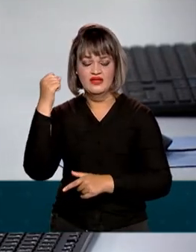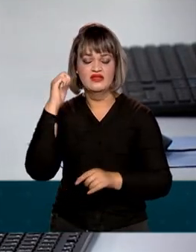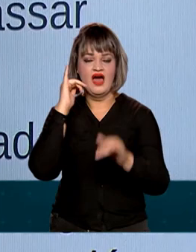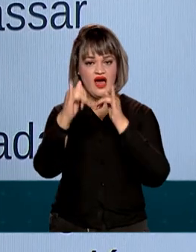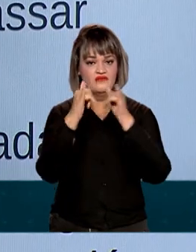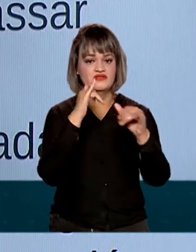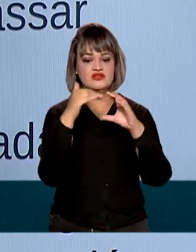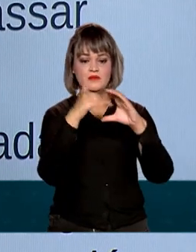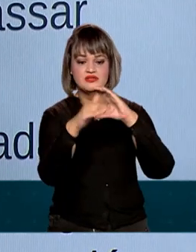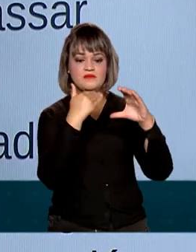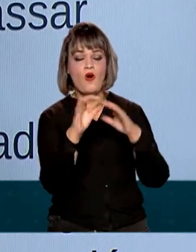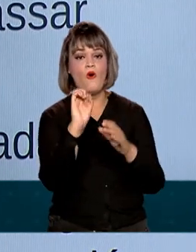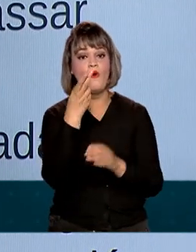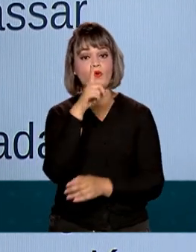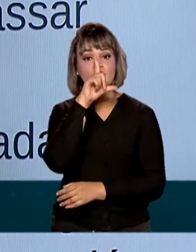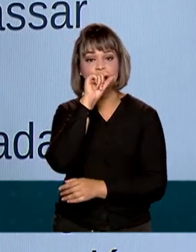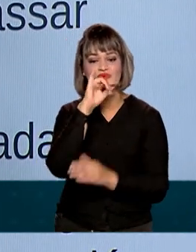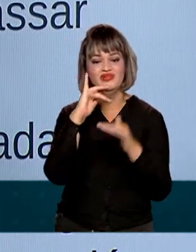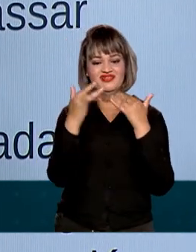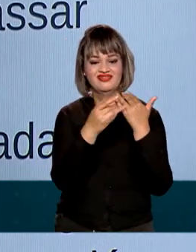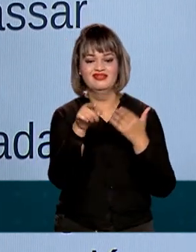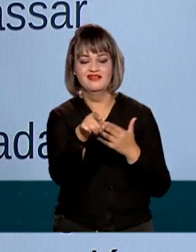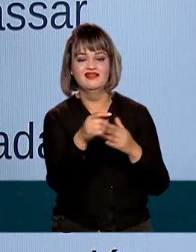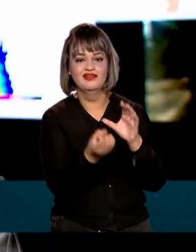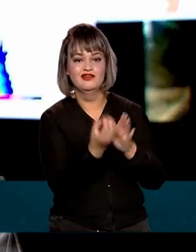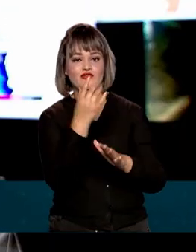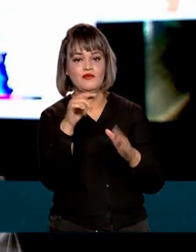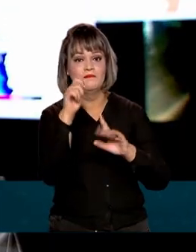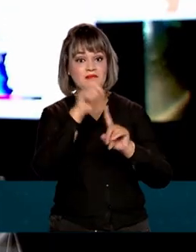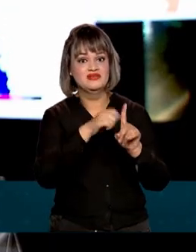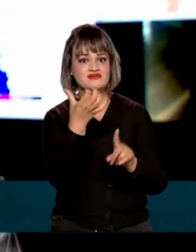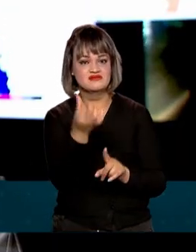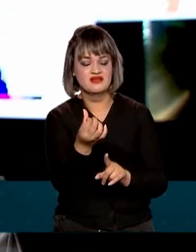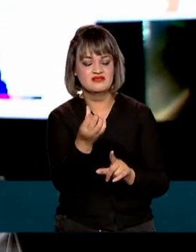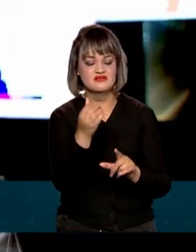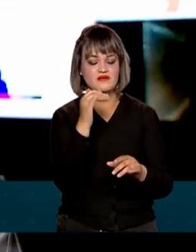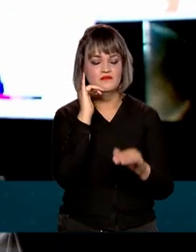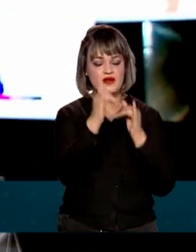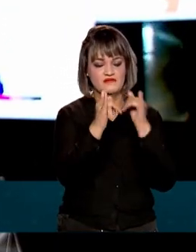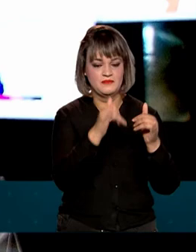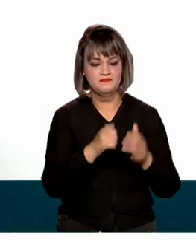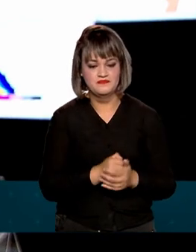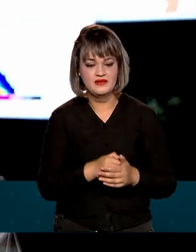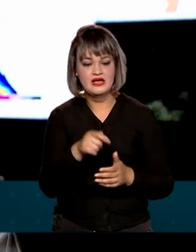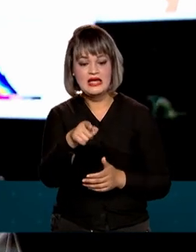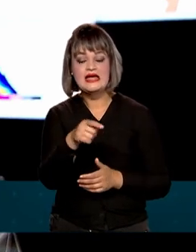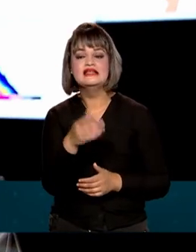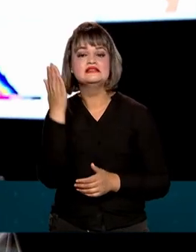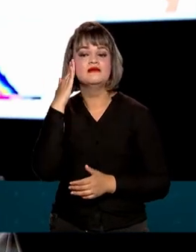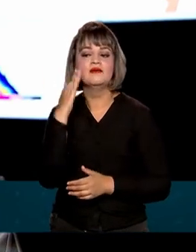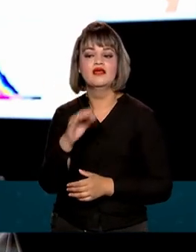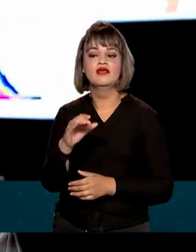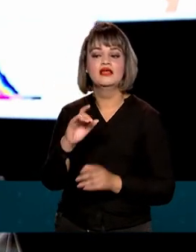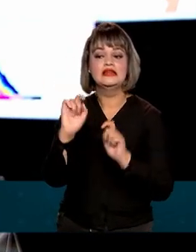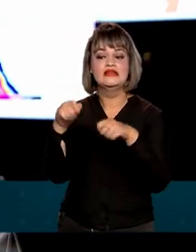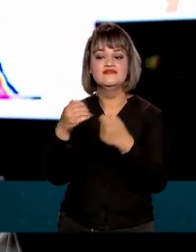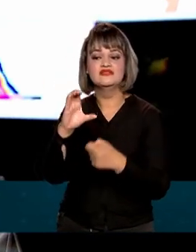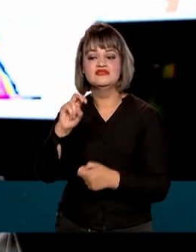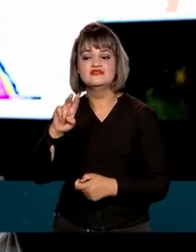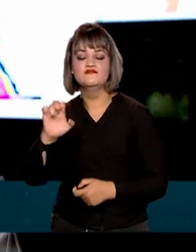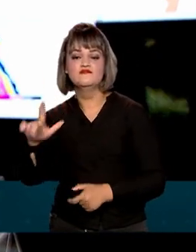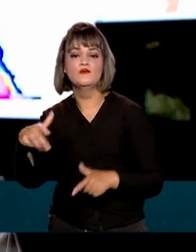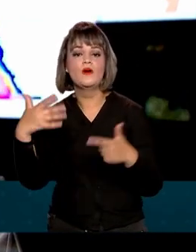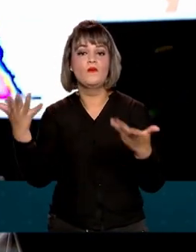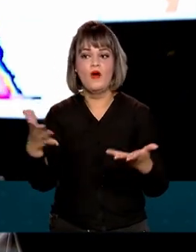e o Twitter da Defesa Civil, criado há seis meses. Saber quem é a Defesa Civil no município, saber se sua casa está em uma área de